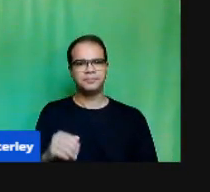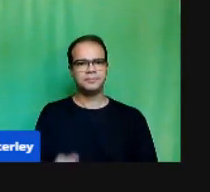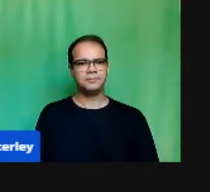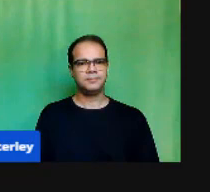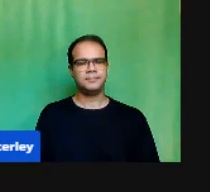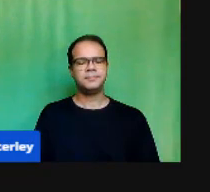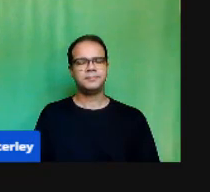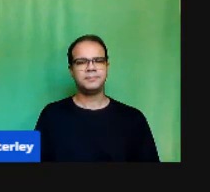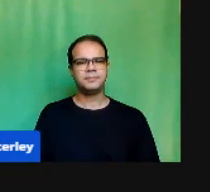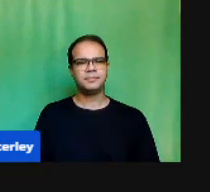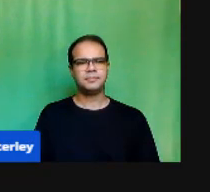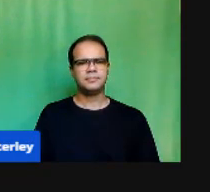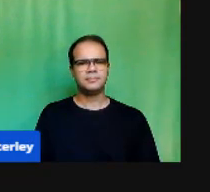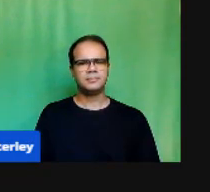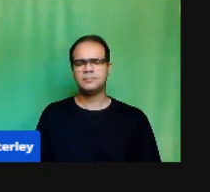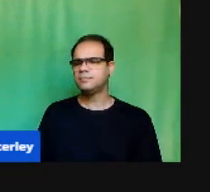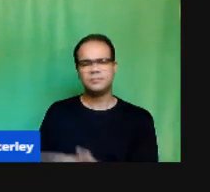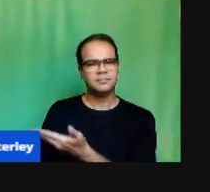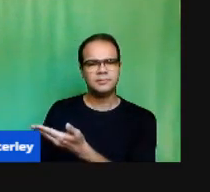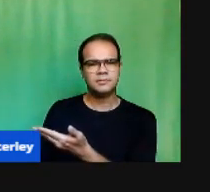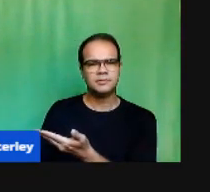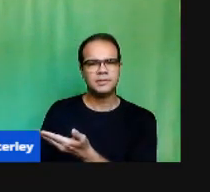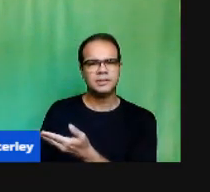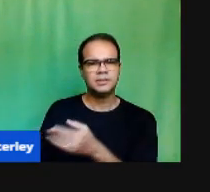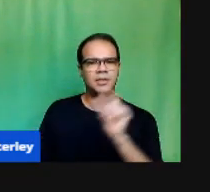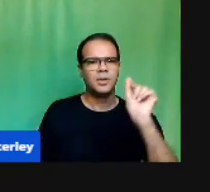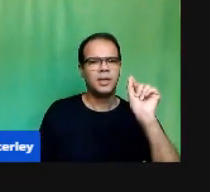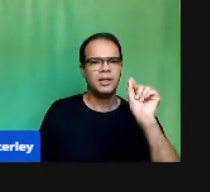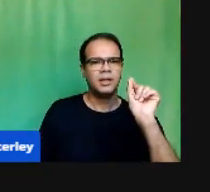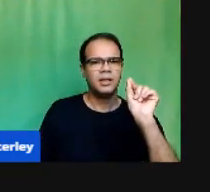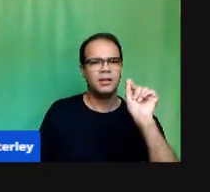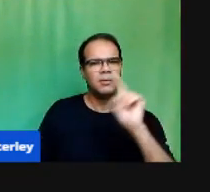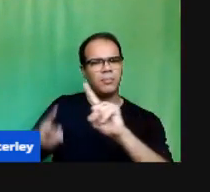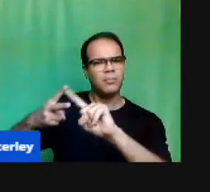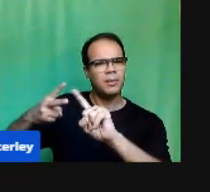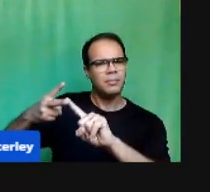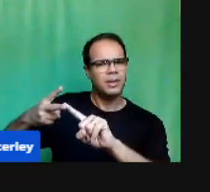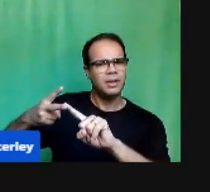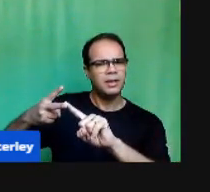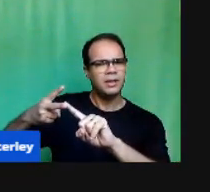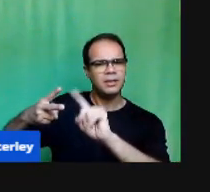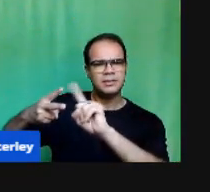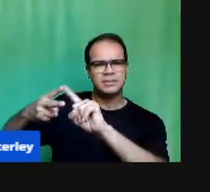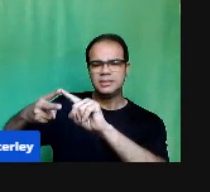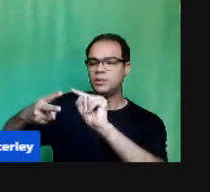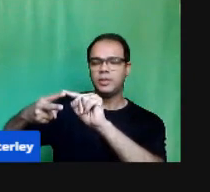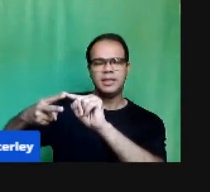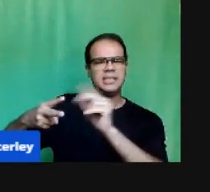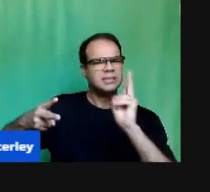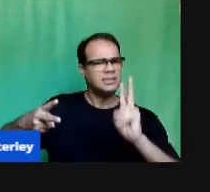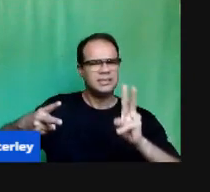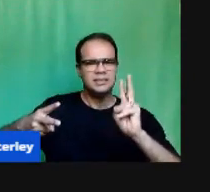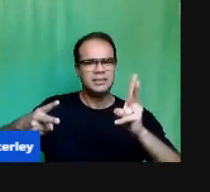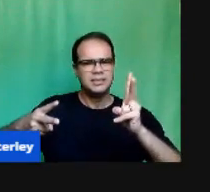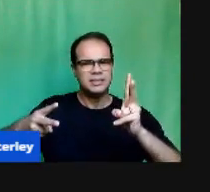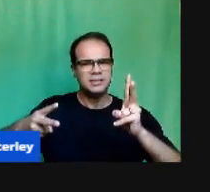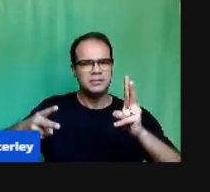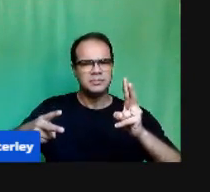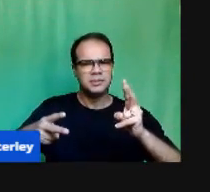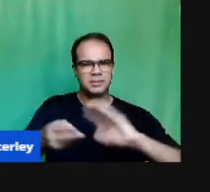saber Quem que são Esses alunos O aluno Síncrono São aqueles Que participam Das salas de aulas Em tempo real